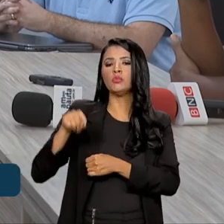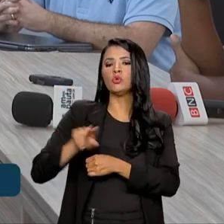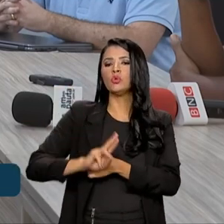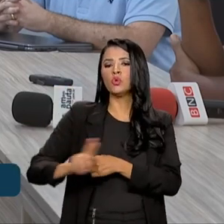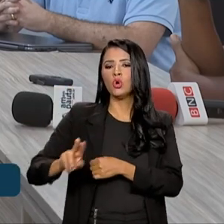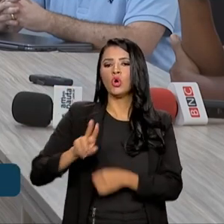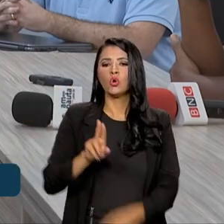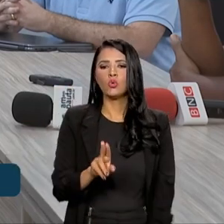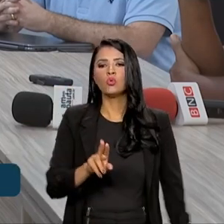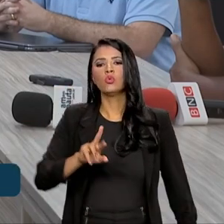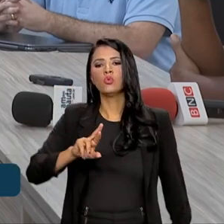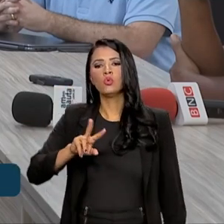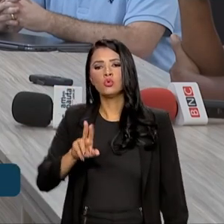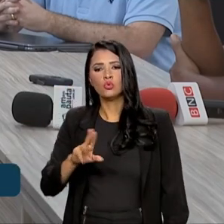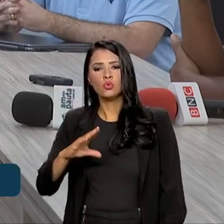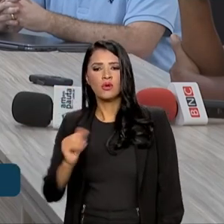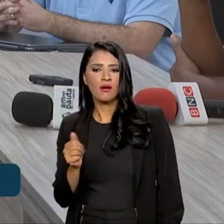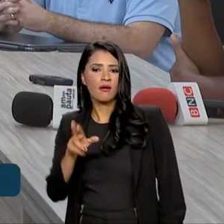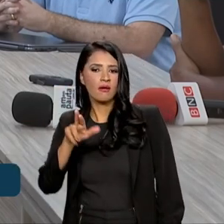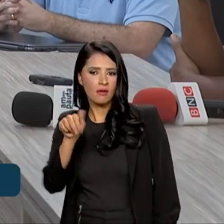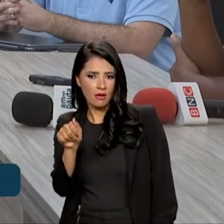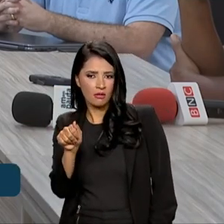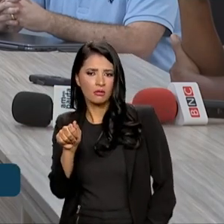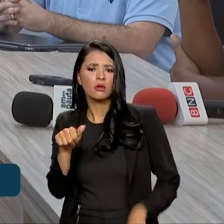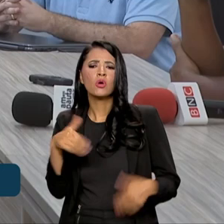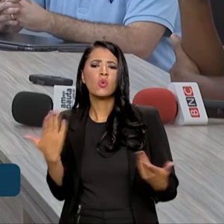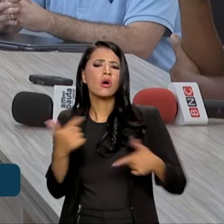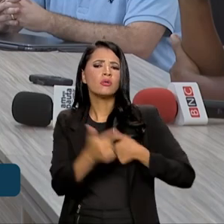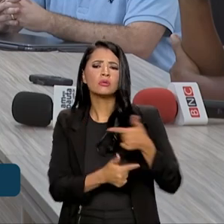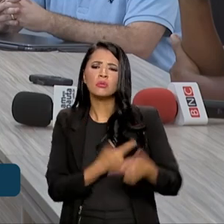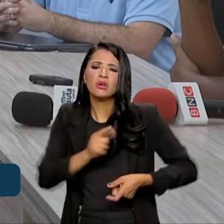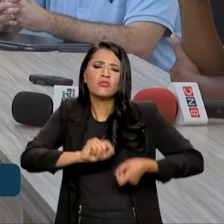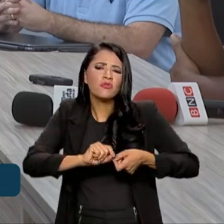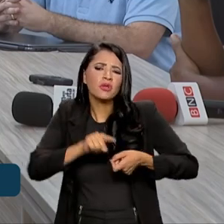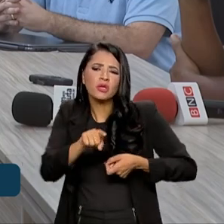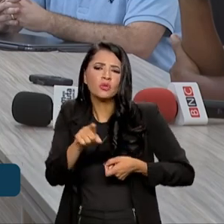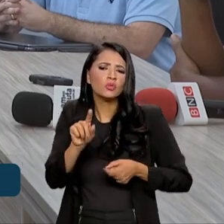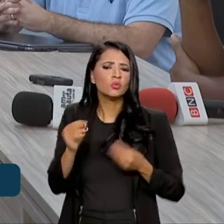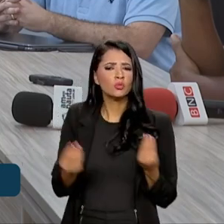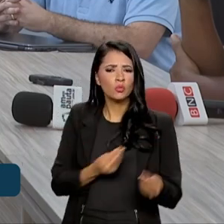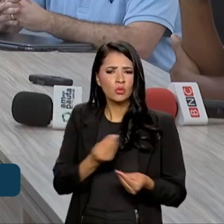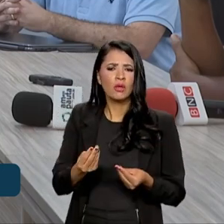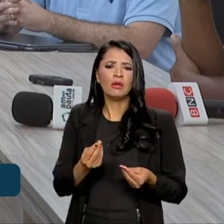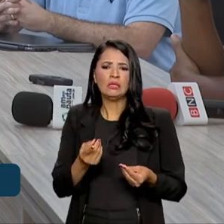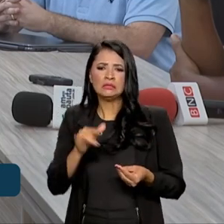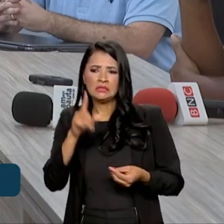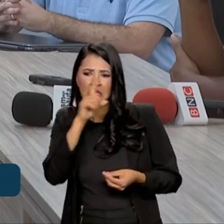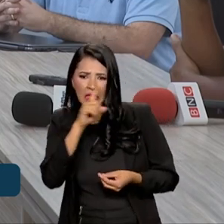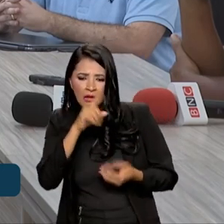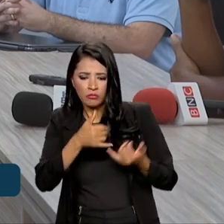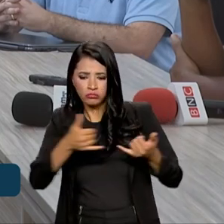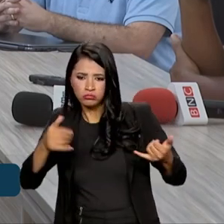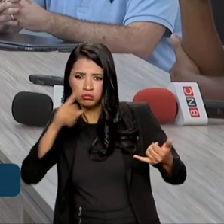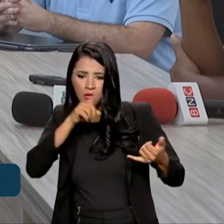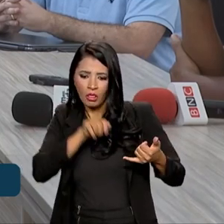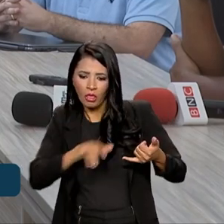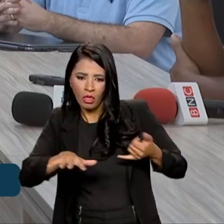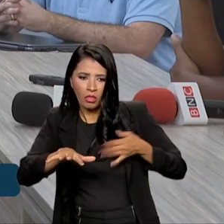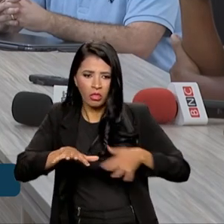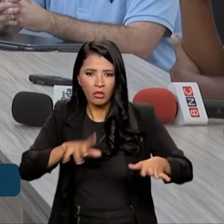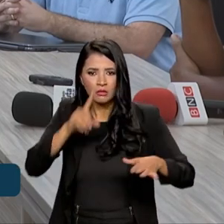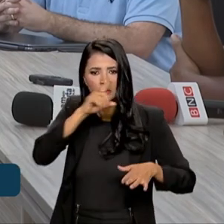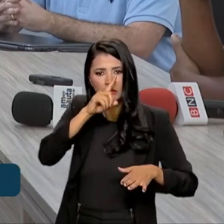Urucará. Qual é o trabalho que vai ser feito para que as falhas dentro dessa rede de distribuição